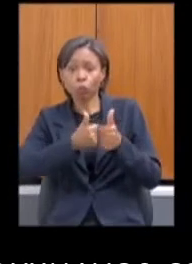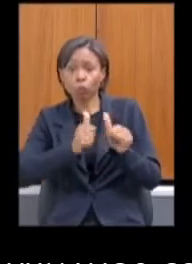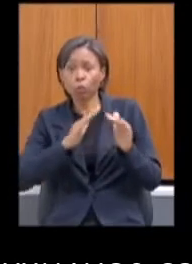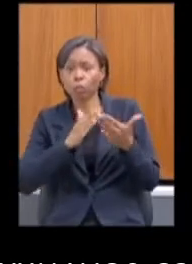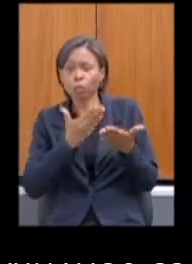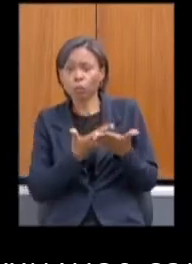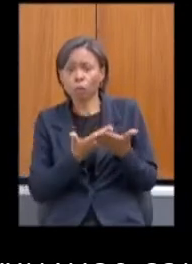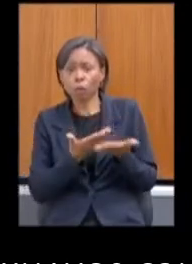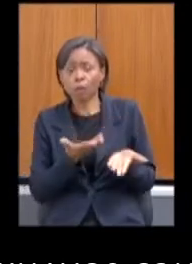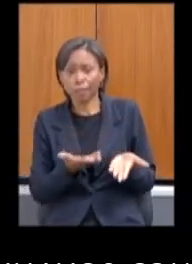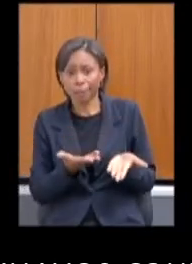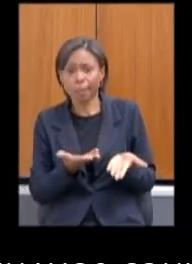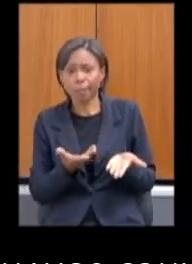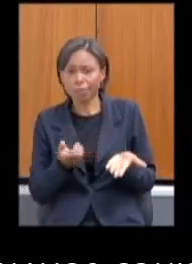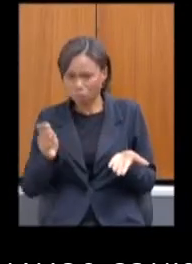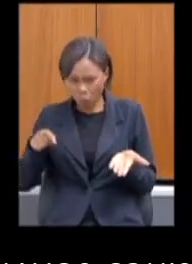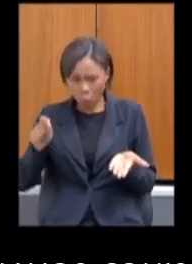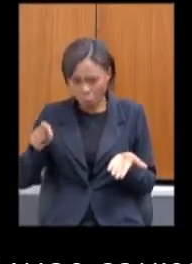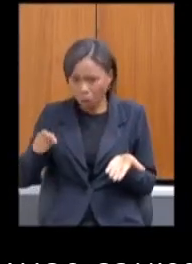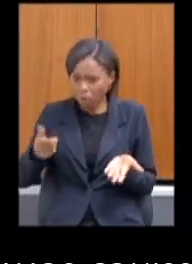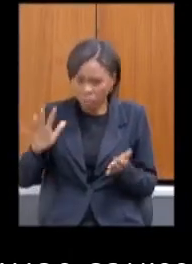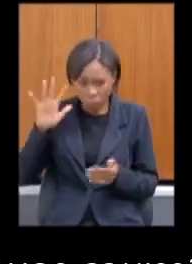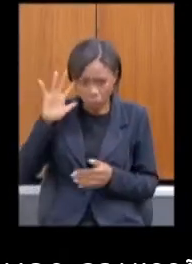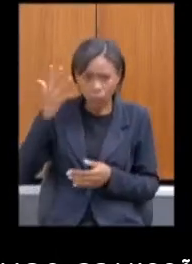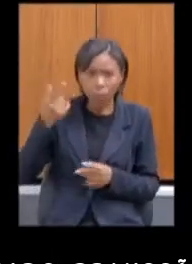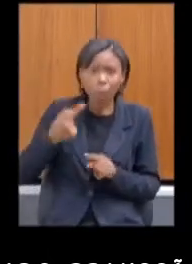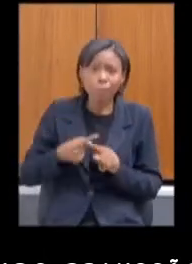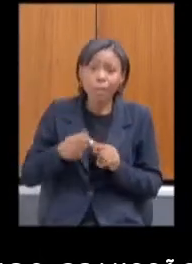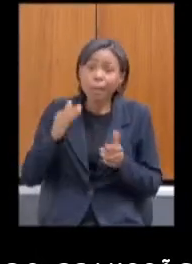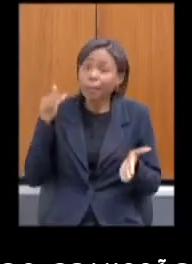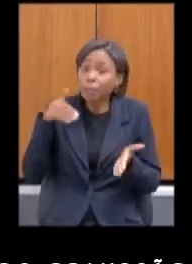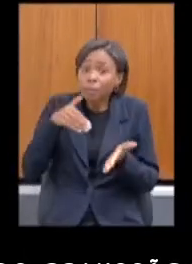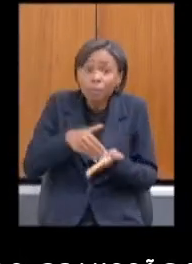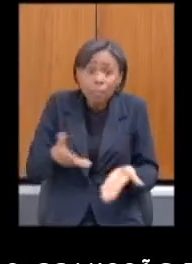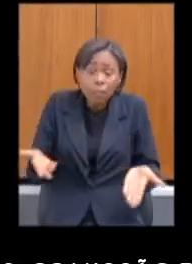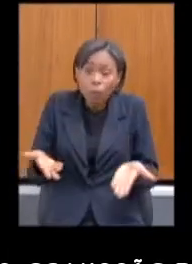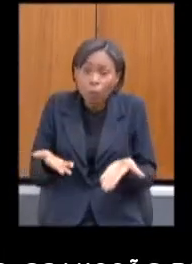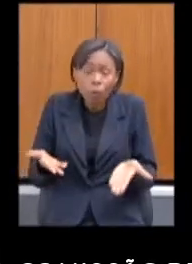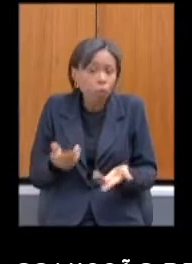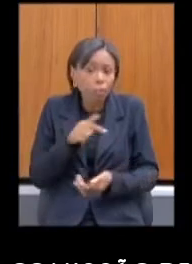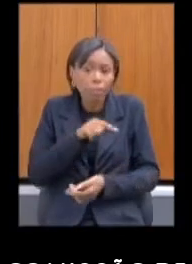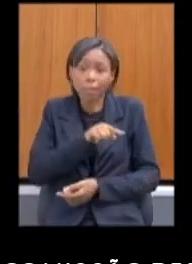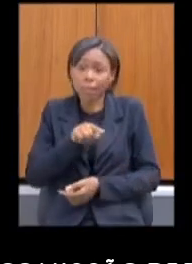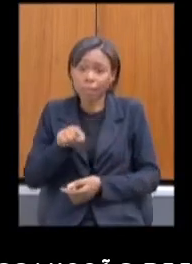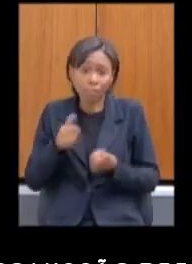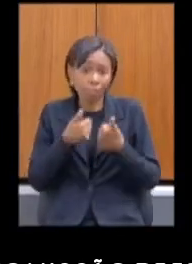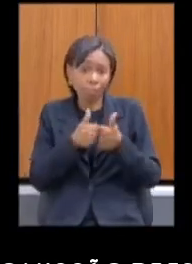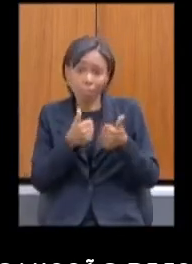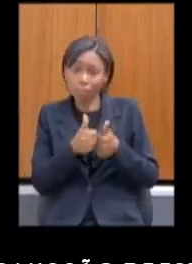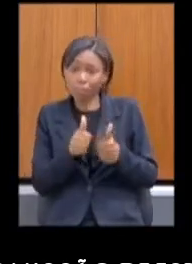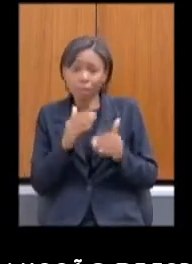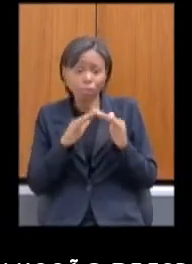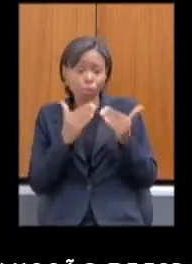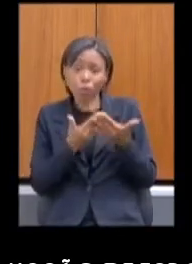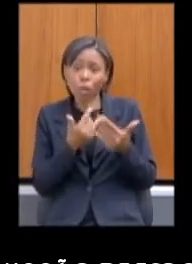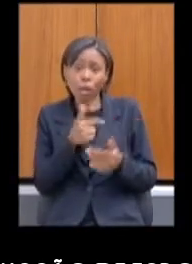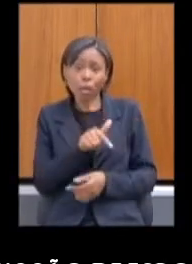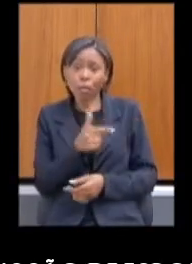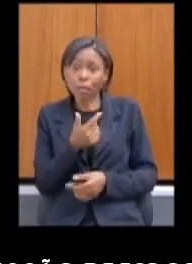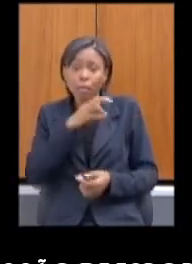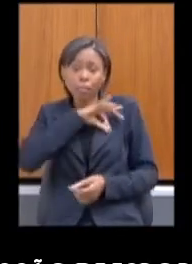serem feitas porque até hoje eles estão impactados sem nenhum tipo de atividades e sem nenhum tipo de renda.